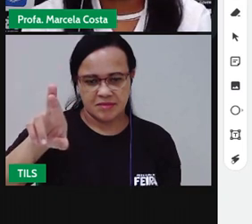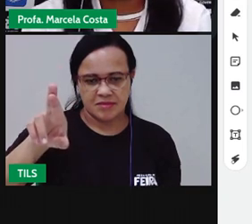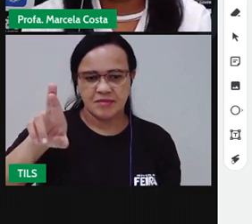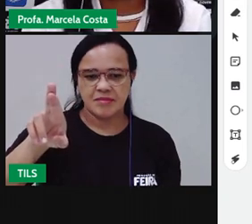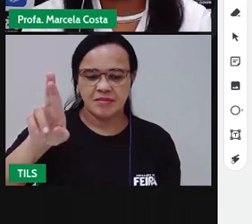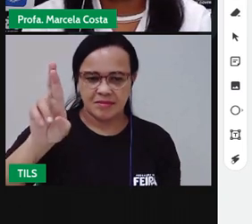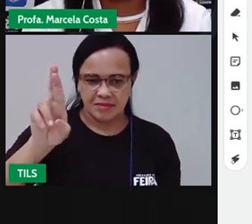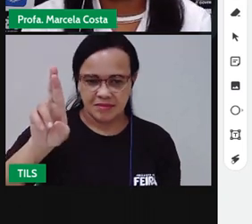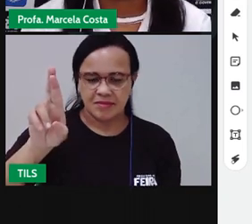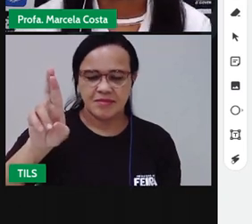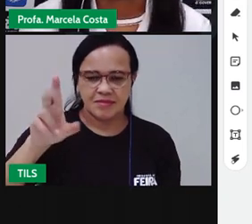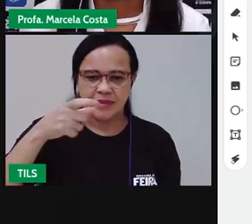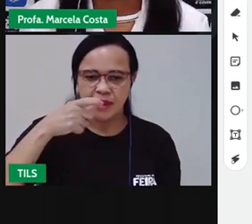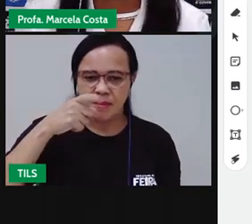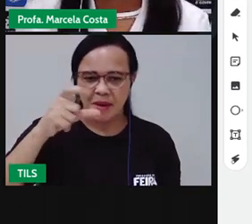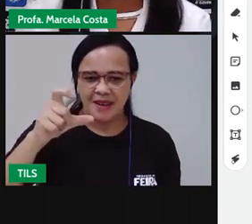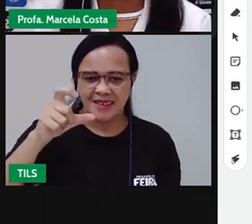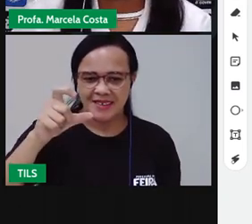Indicador. Indicador.